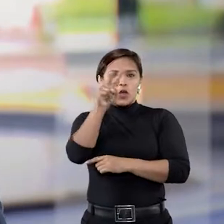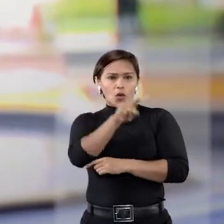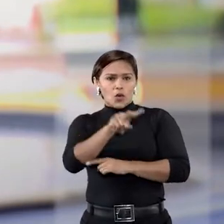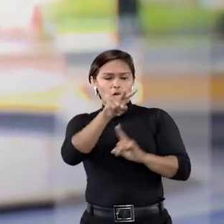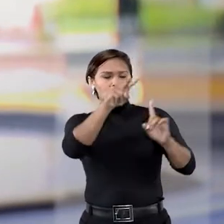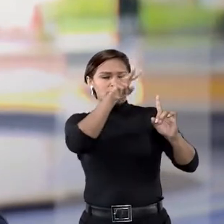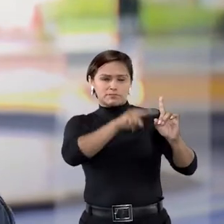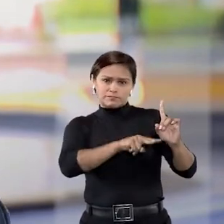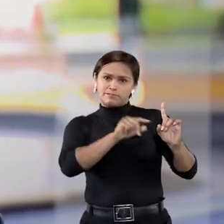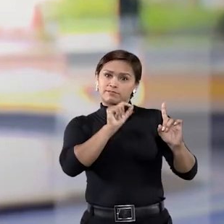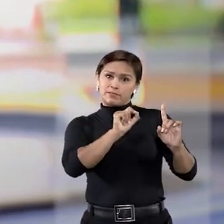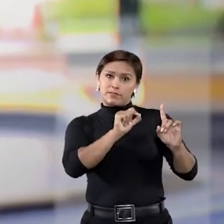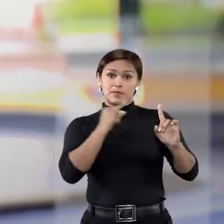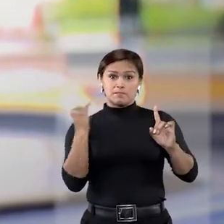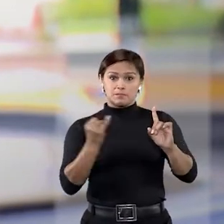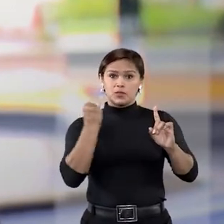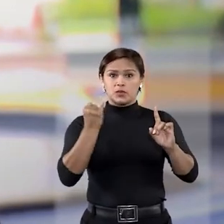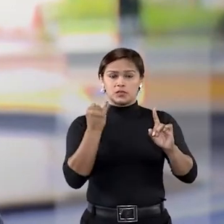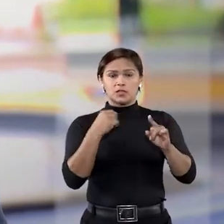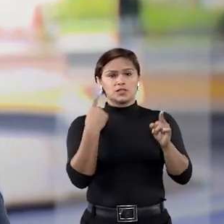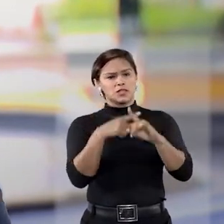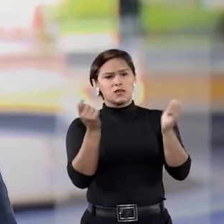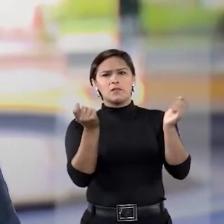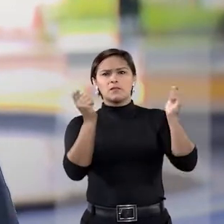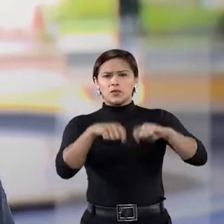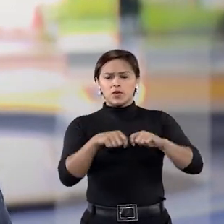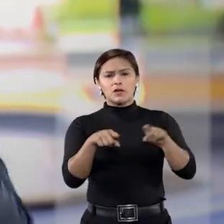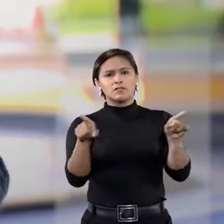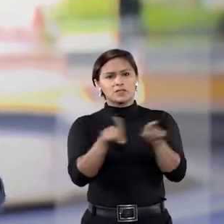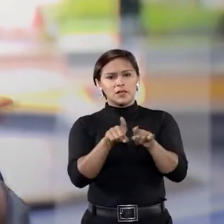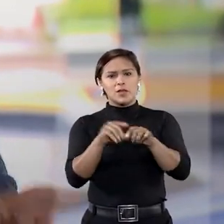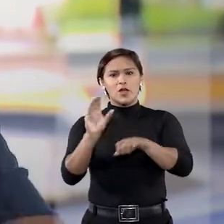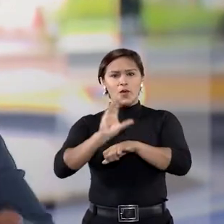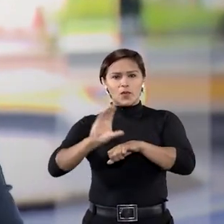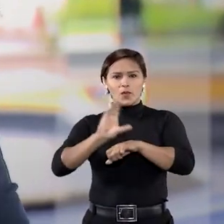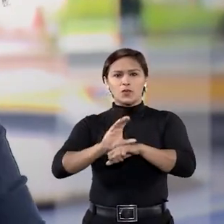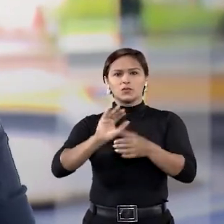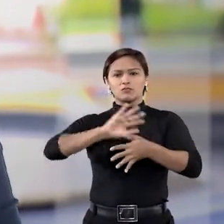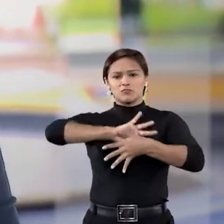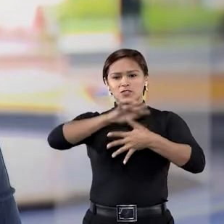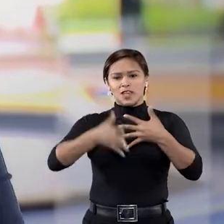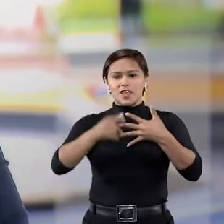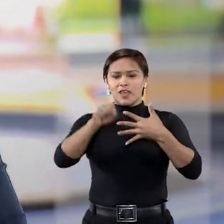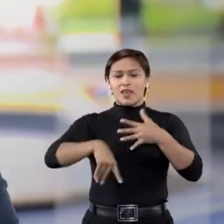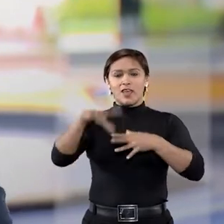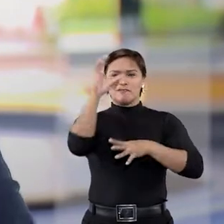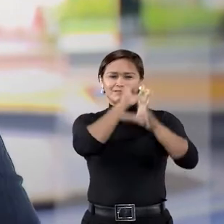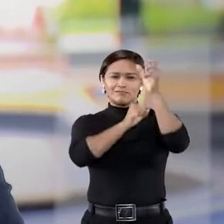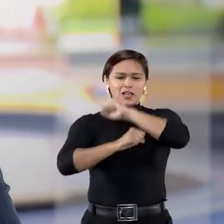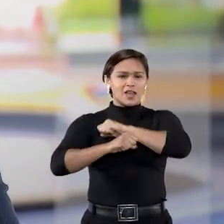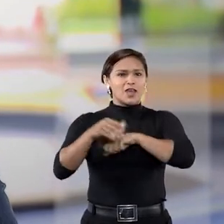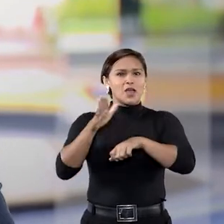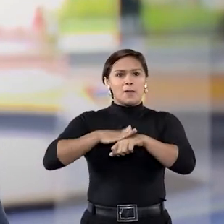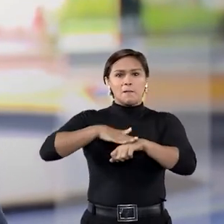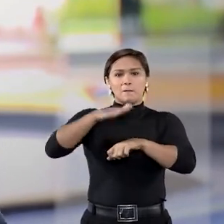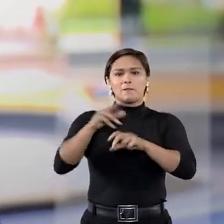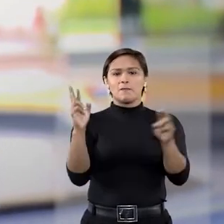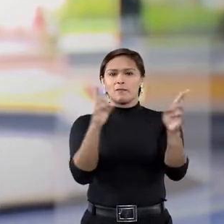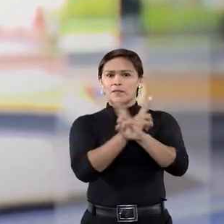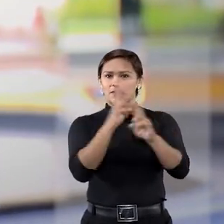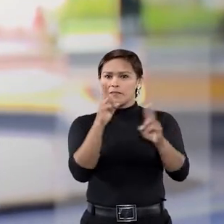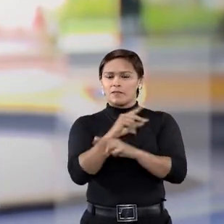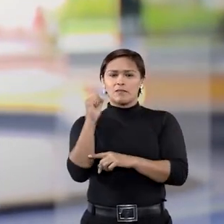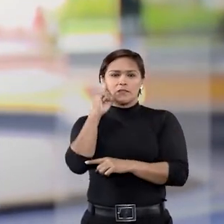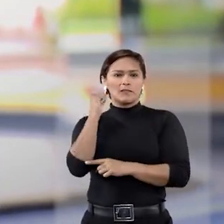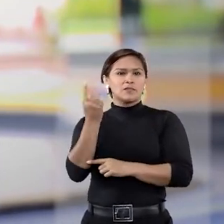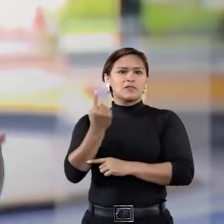fale sempre olhando diretamente para ela. E, se possível, faça você também um curso de Libras. Esse aprendizado vai deixar o